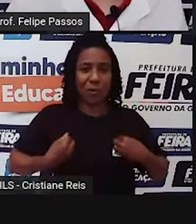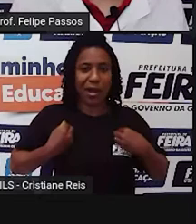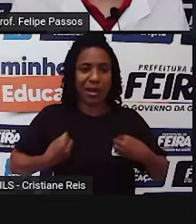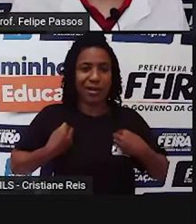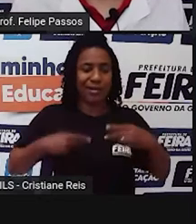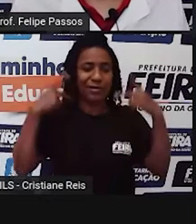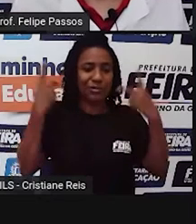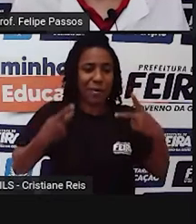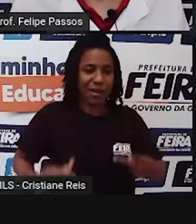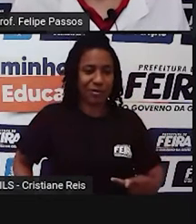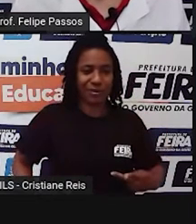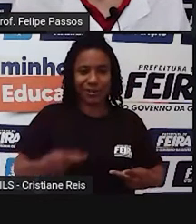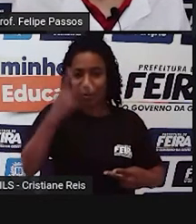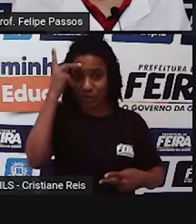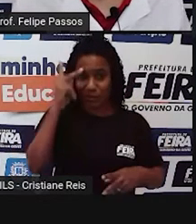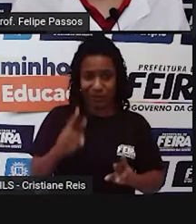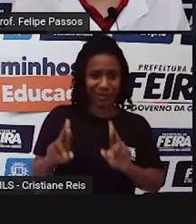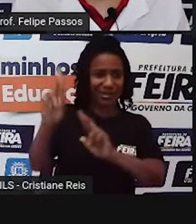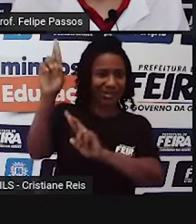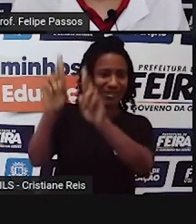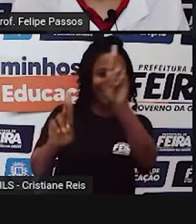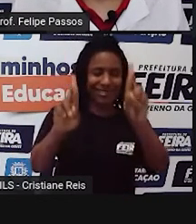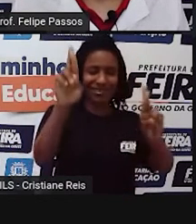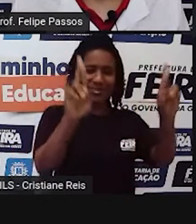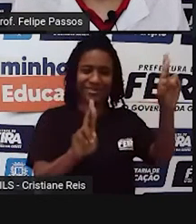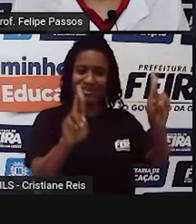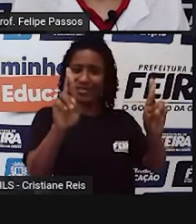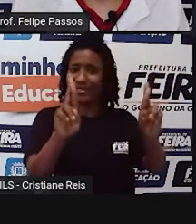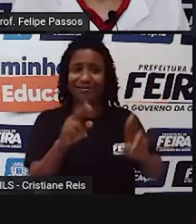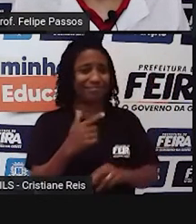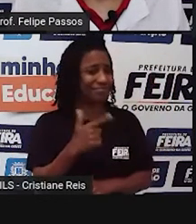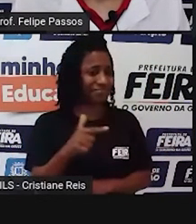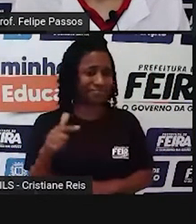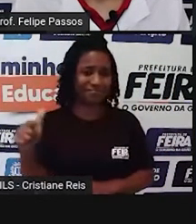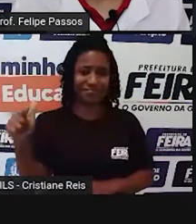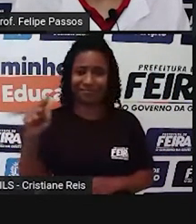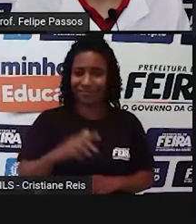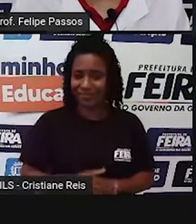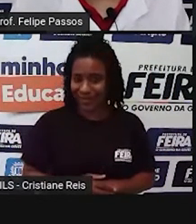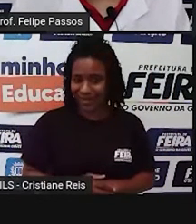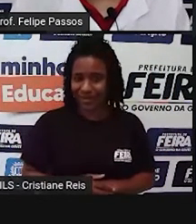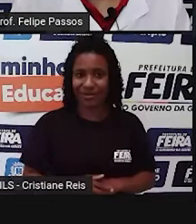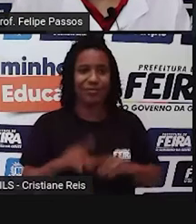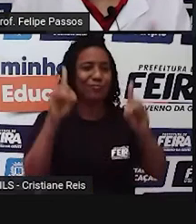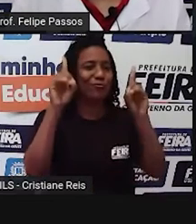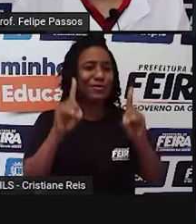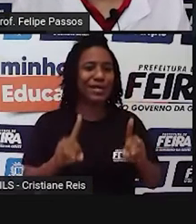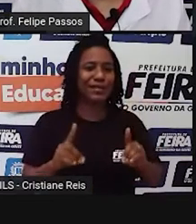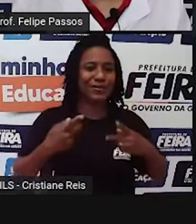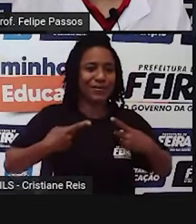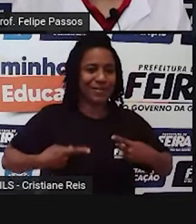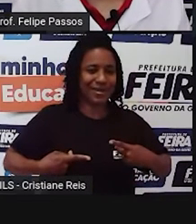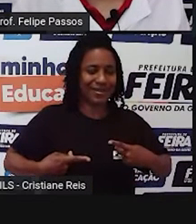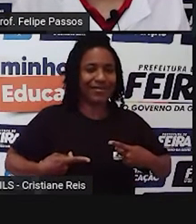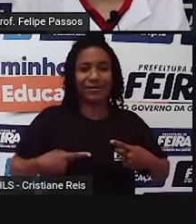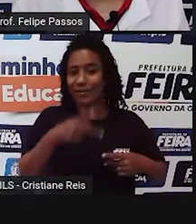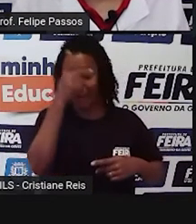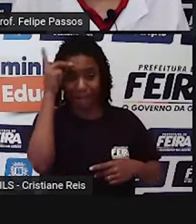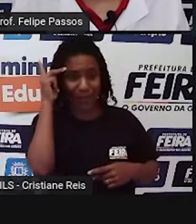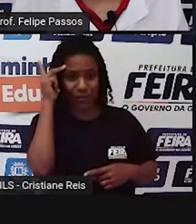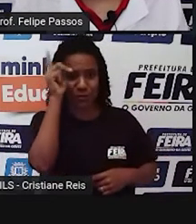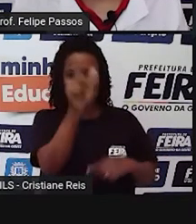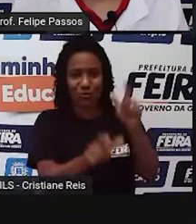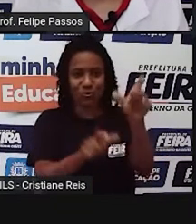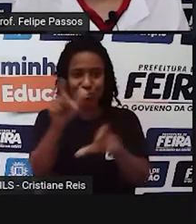pessoal dos direitos humanos. Mas será que a gente sabe o que são os direitos humanos? Direitos humanos não é uma pessoa, não é um personagem,